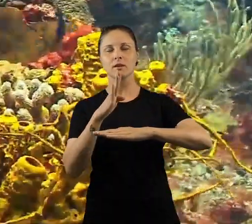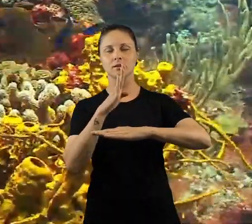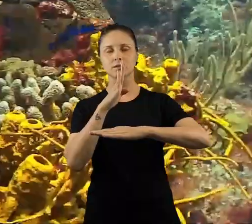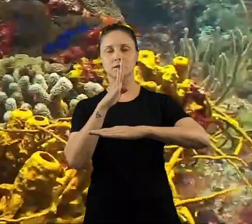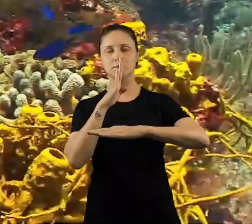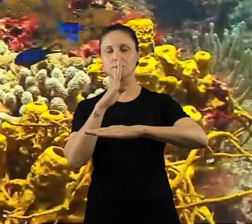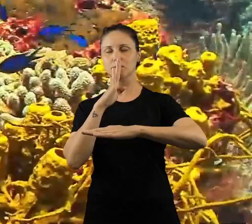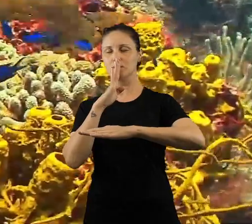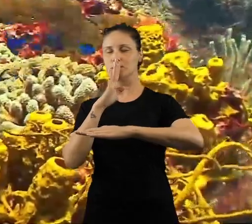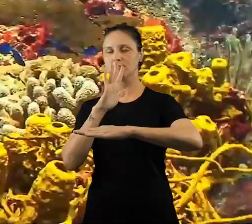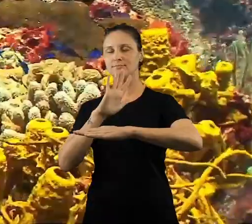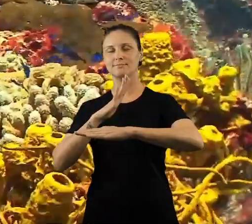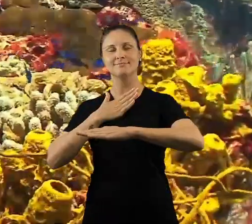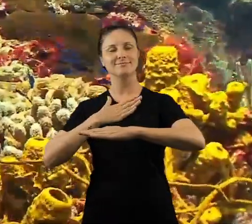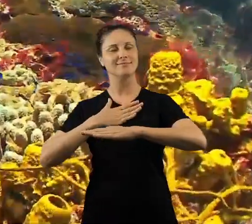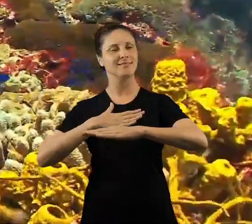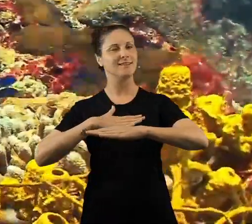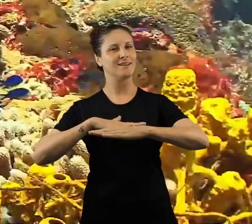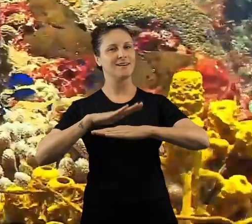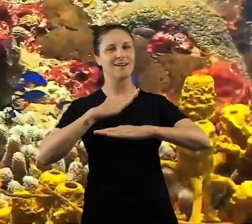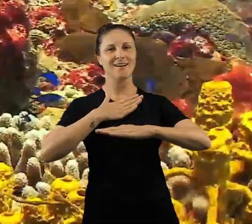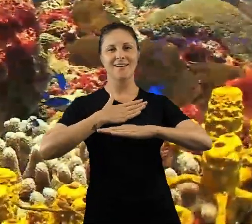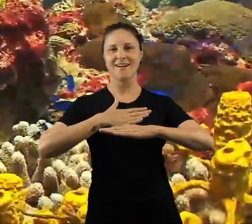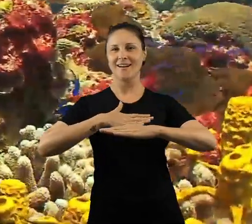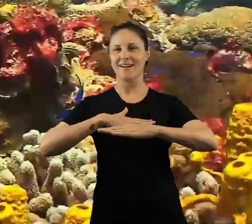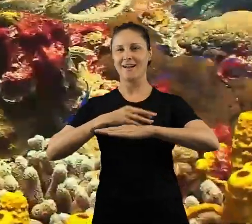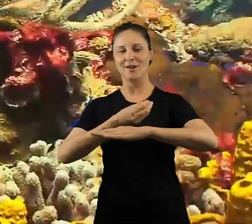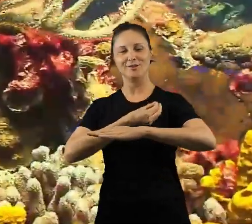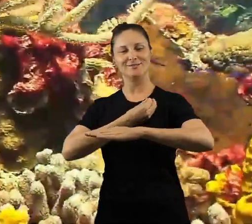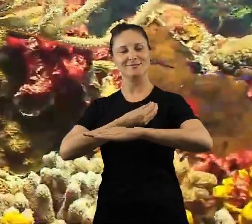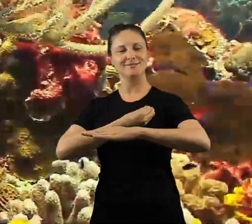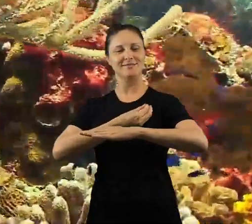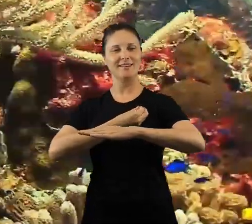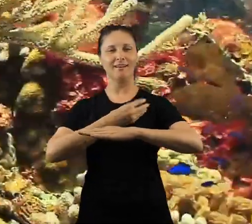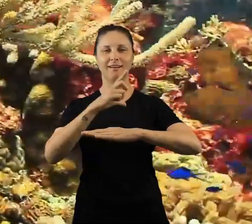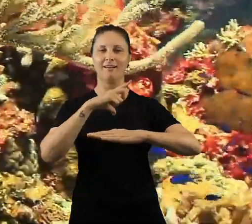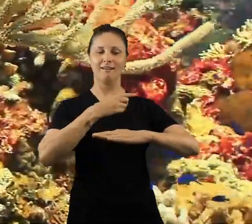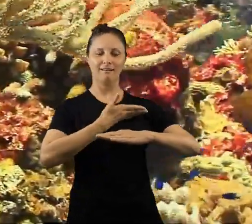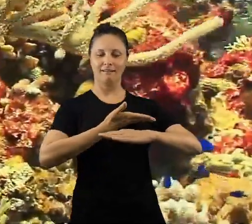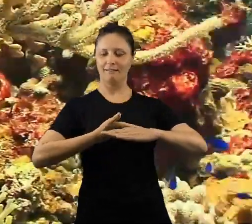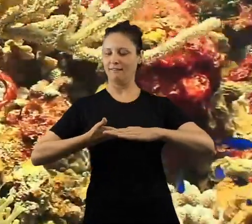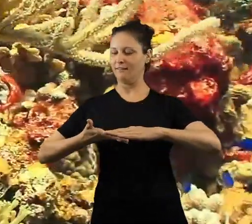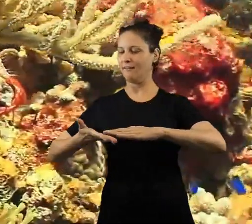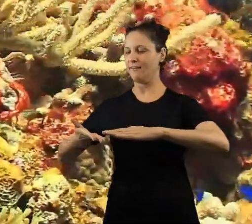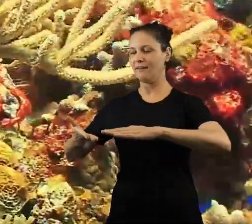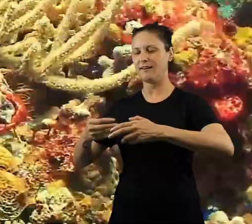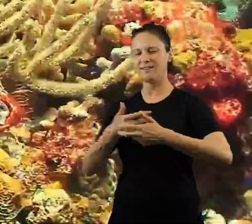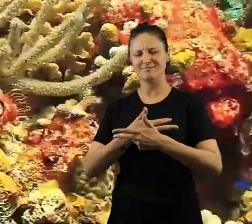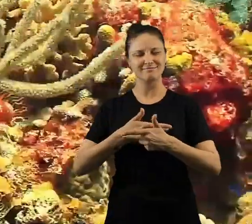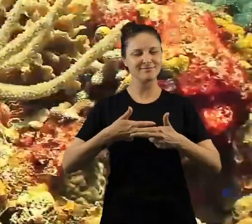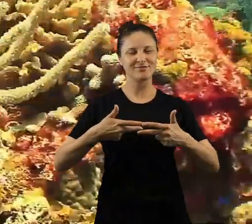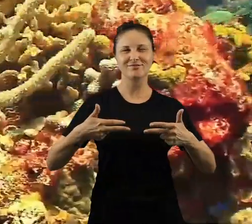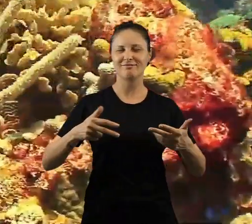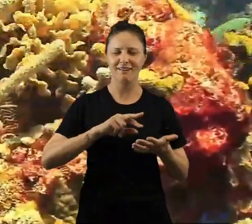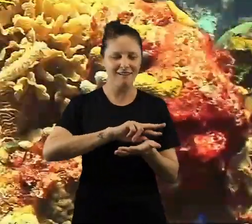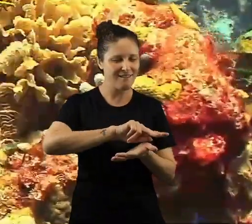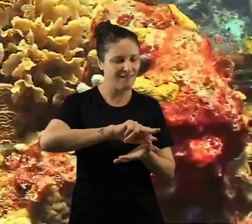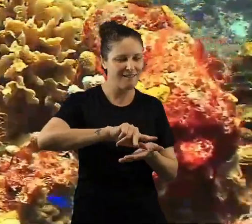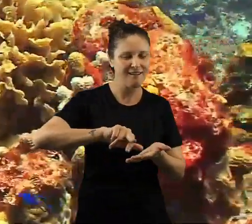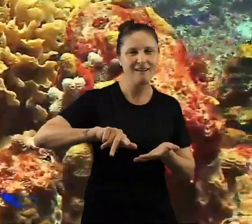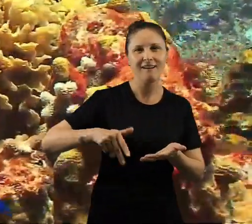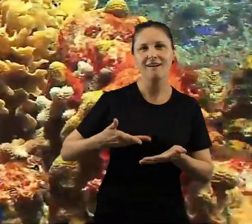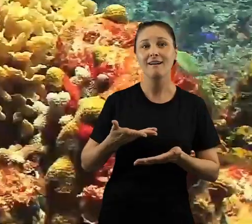Apesar de parecer silencioso, o mar possui diferentes sons, pois é um lugar que abriga muitas formas de vida. Pode